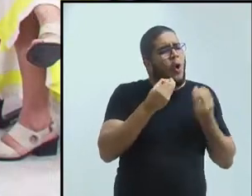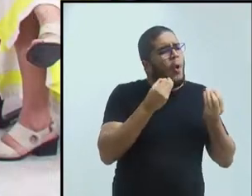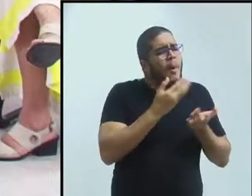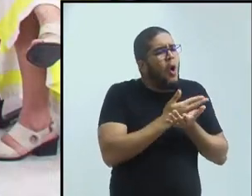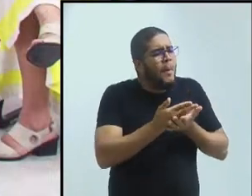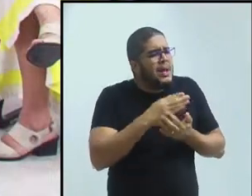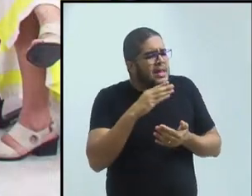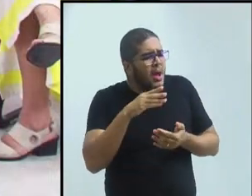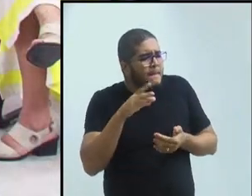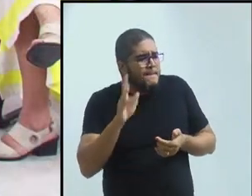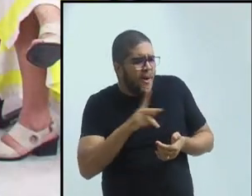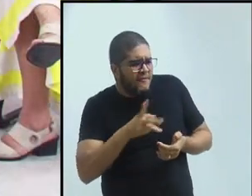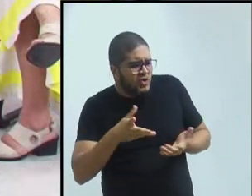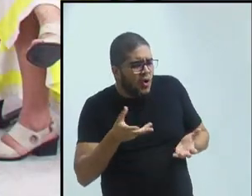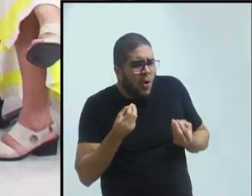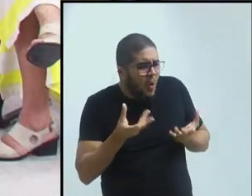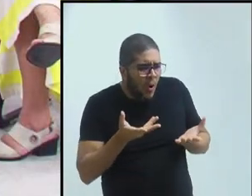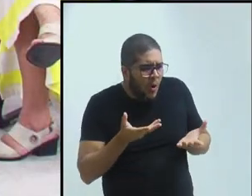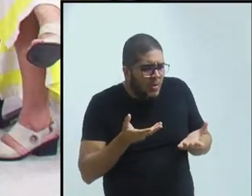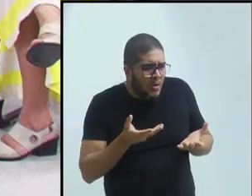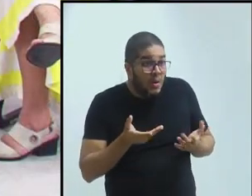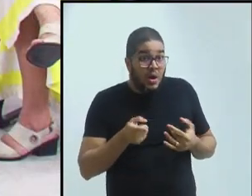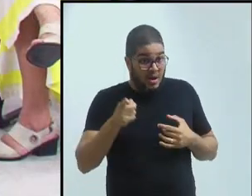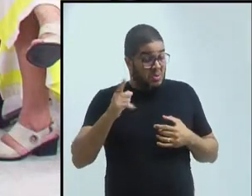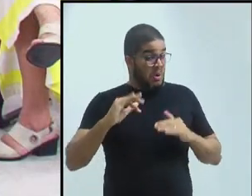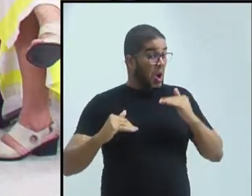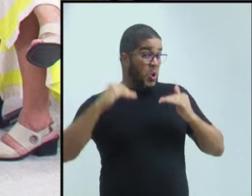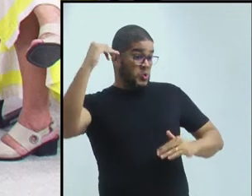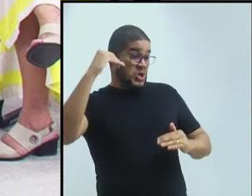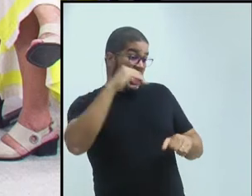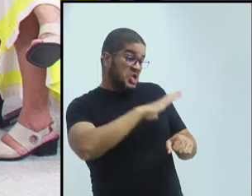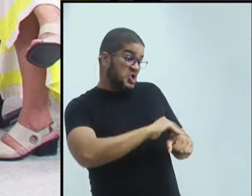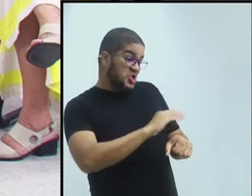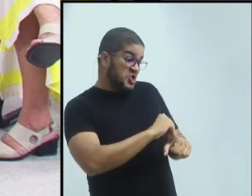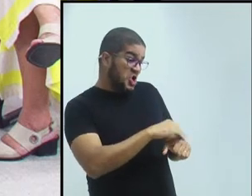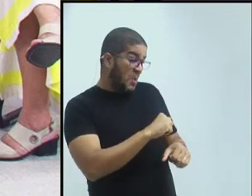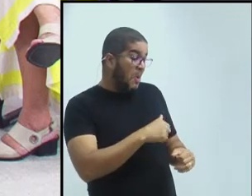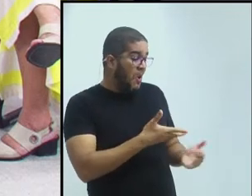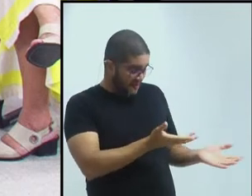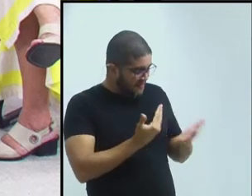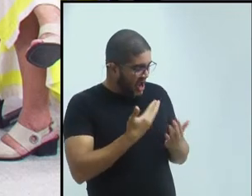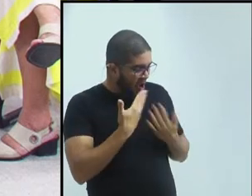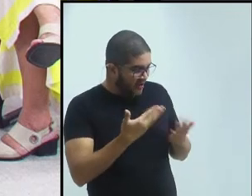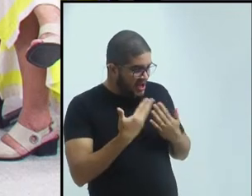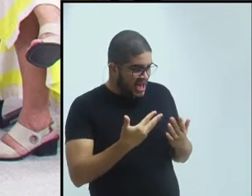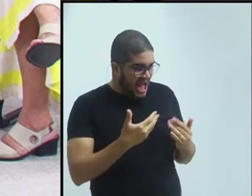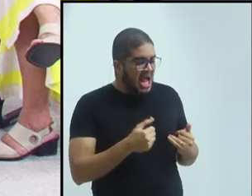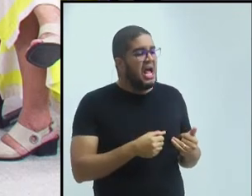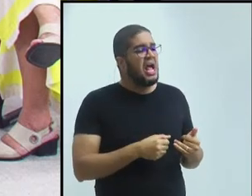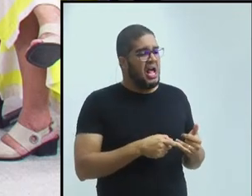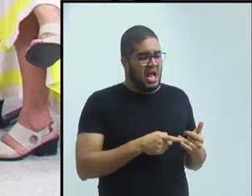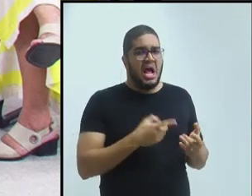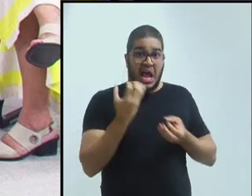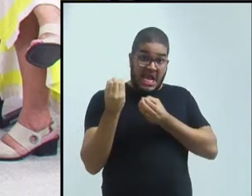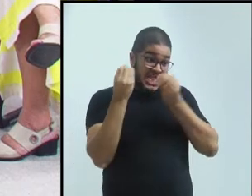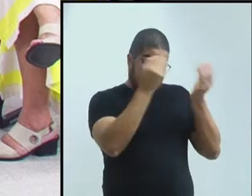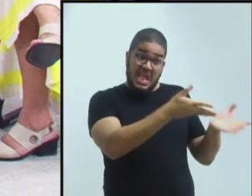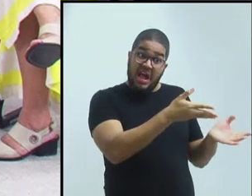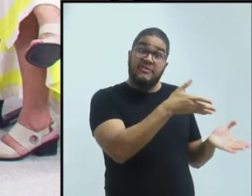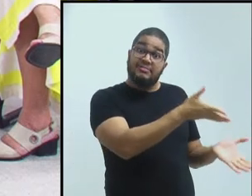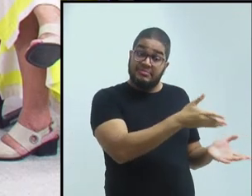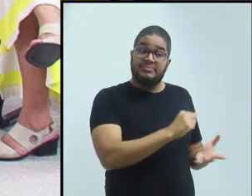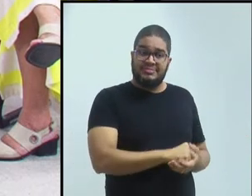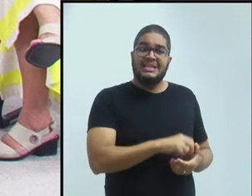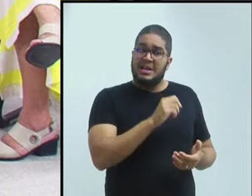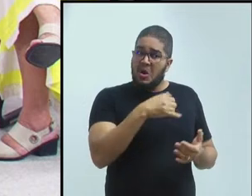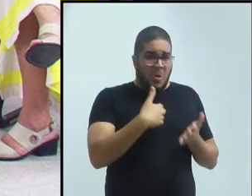alguma autoridade chamou-a para uma entrevista e ela saiu dessa entrevista com turmas para dar. Eu acho que era quem dava conta de ler e escrever,